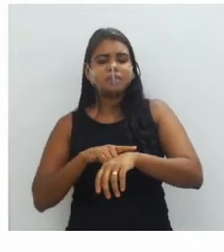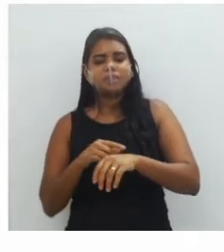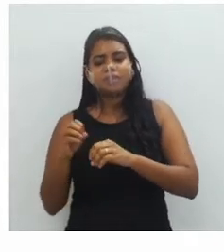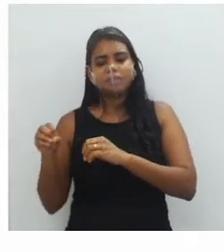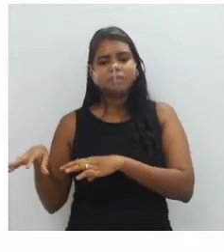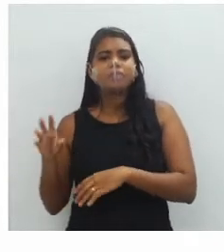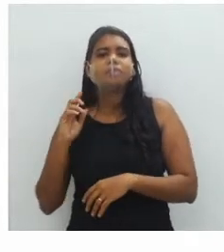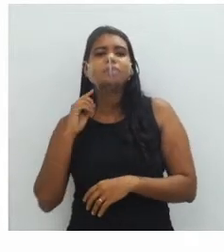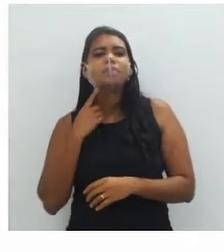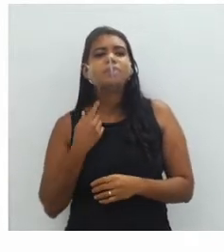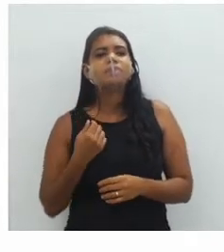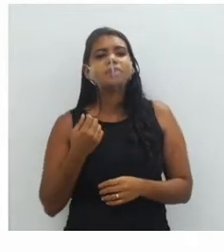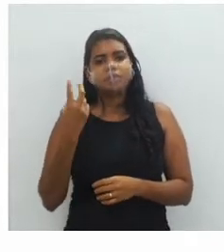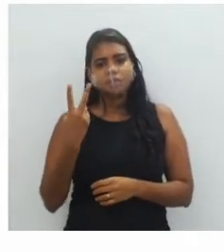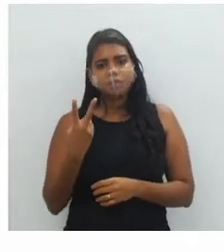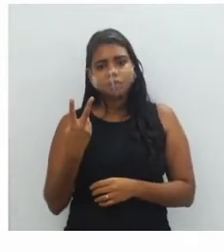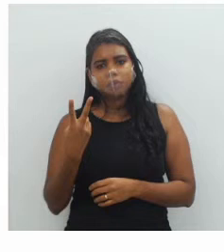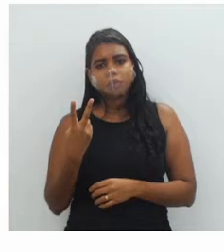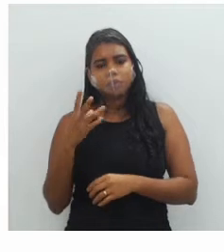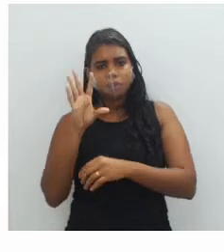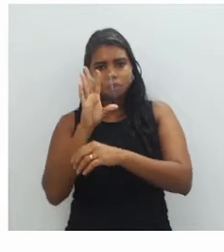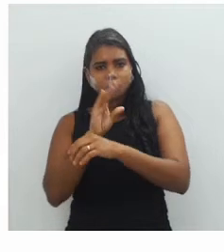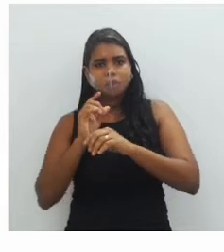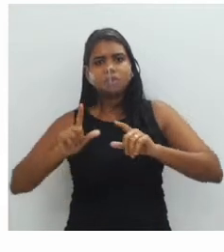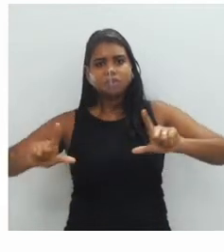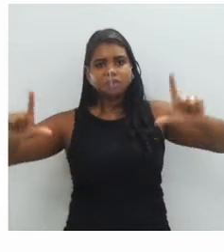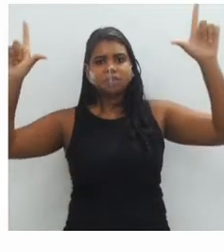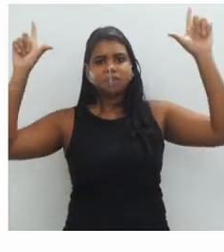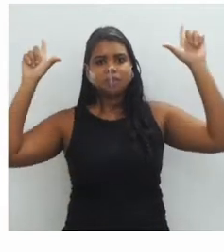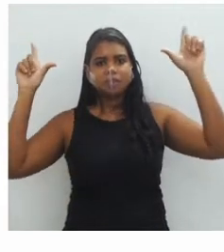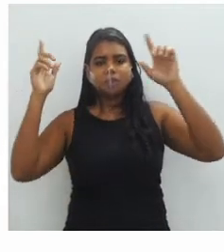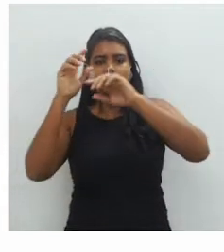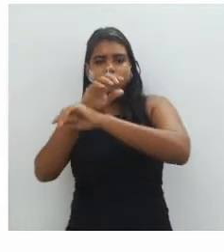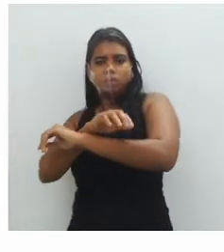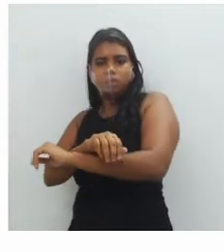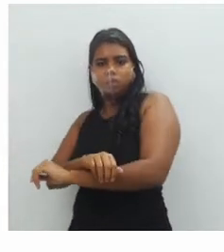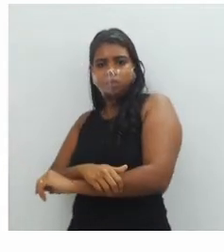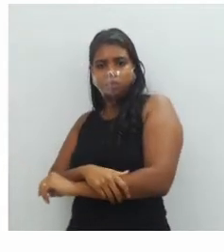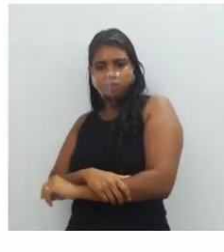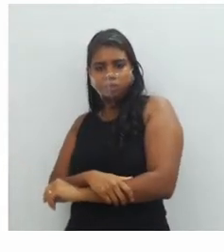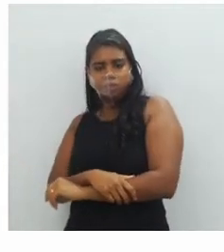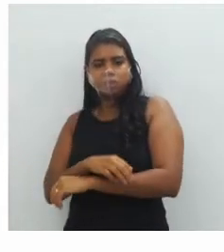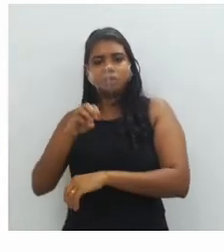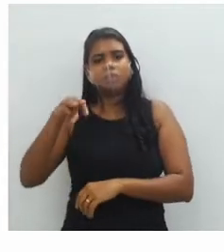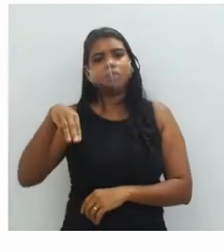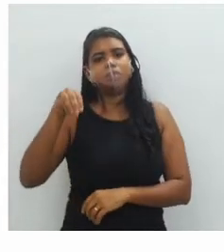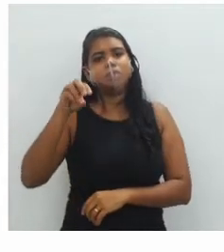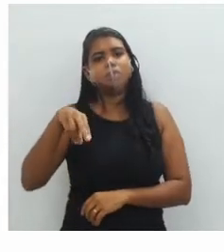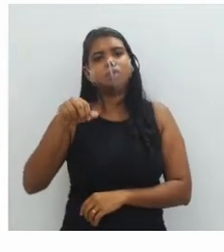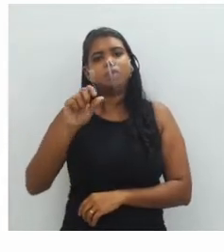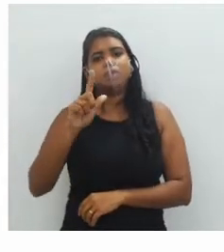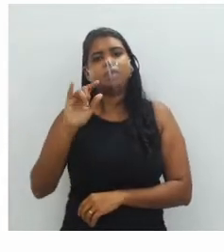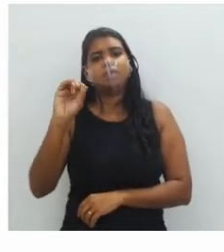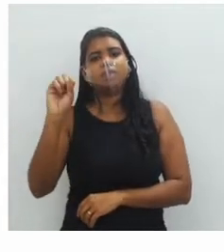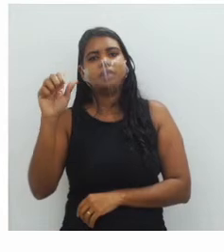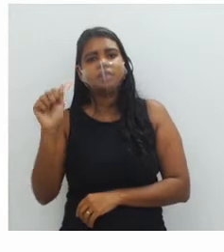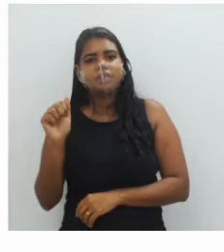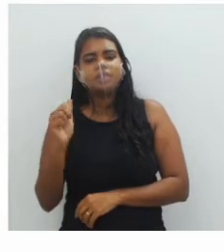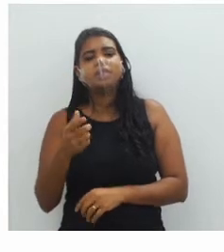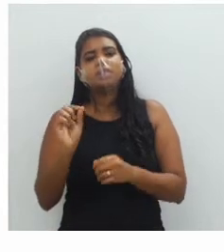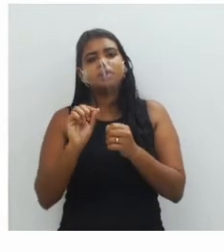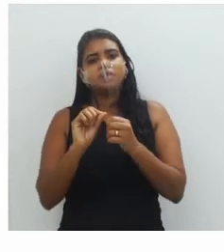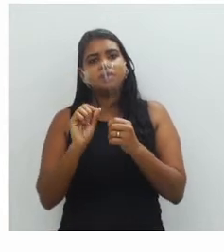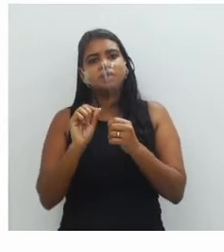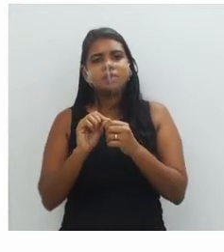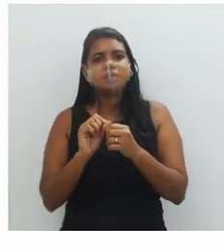tem duas imagens da Mona Lisa, uma feita com geleia de uva e a outra feita com creme de amedouine. Então, olha só que